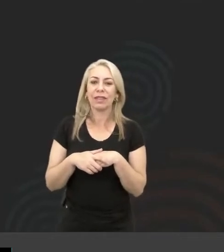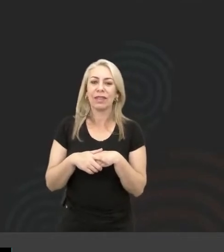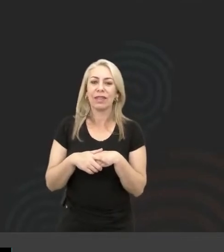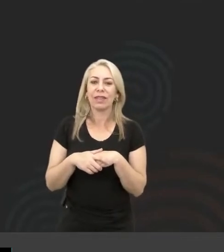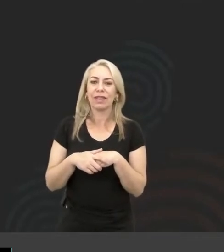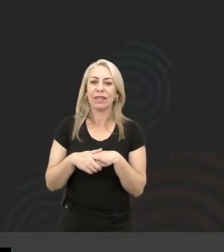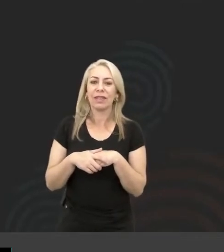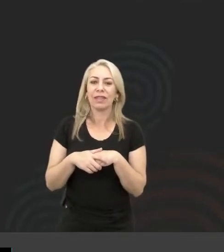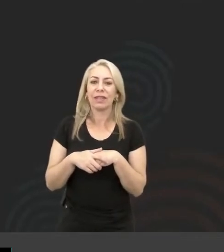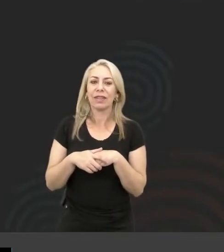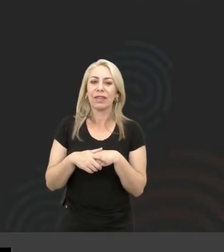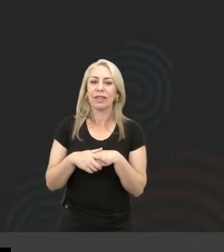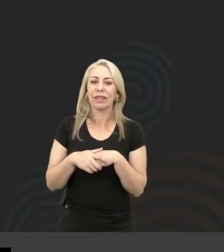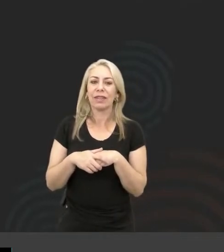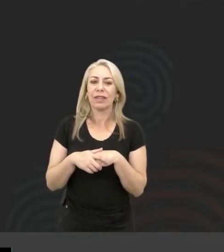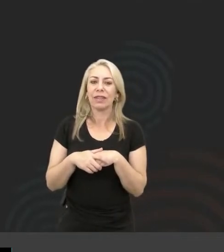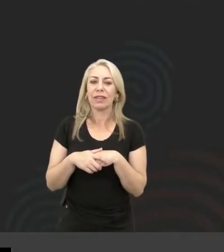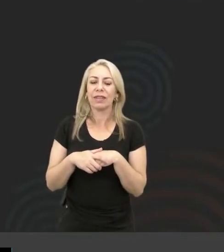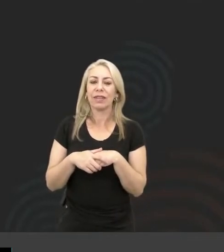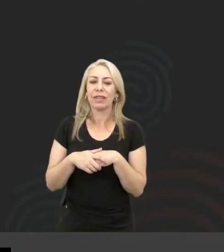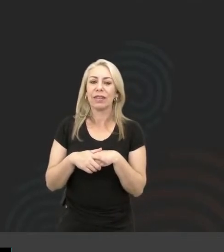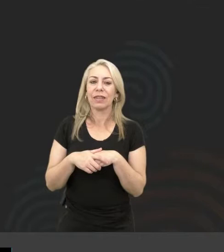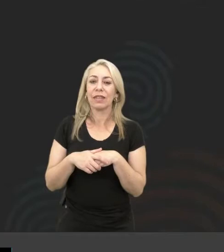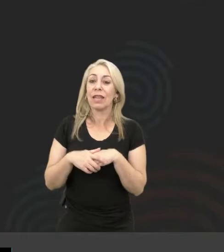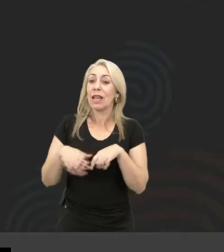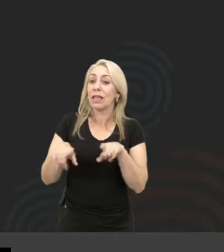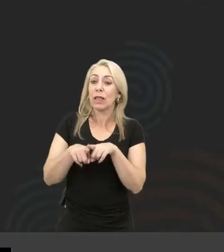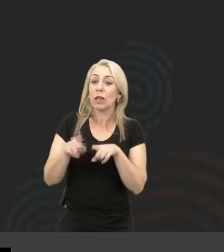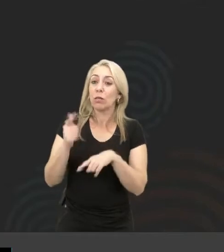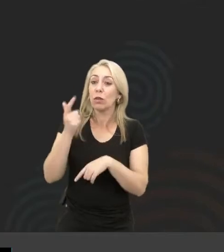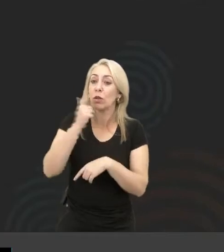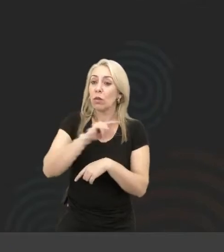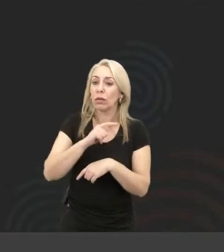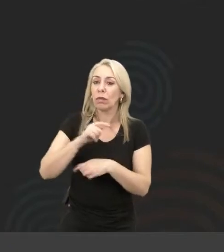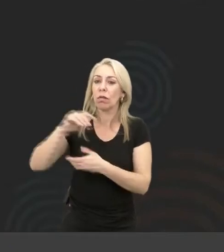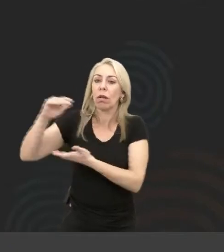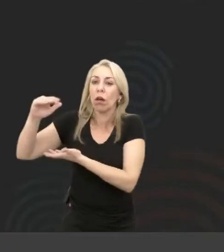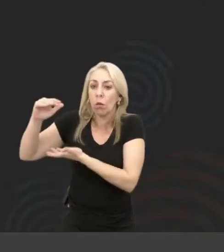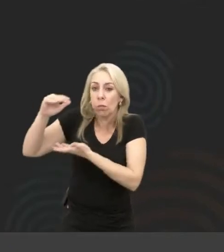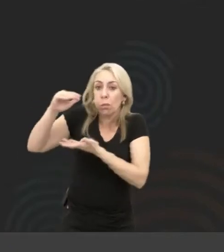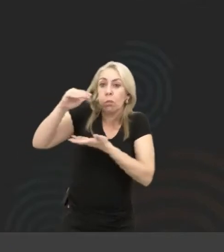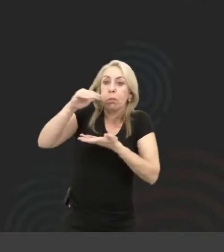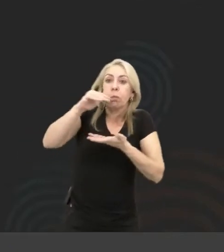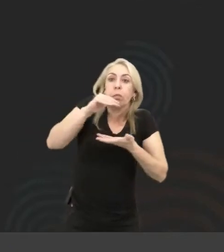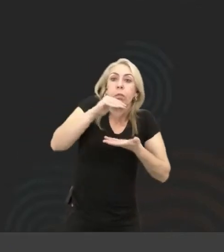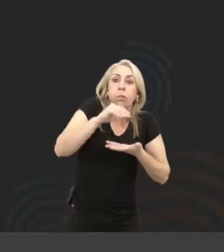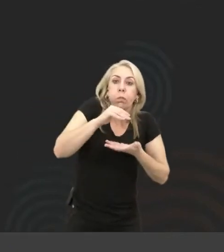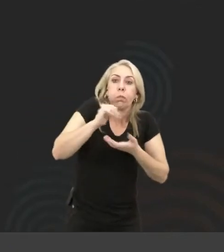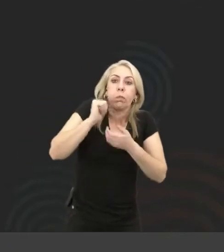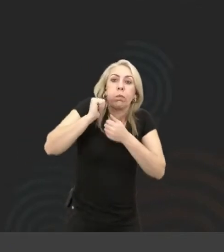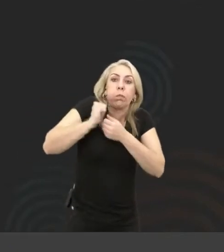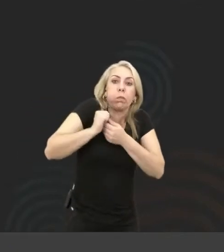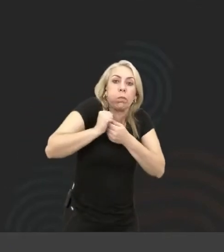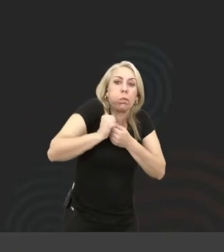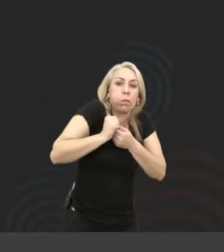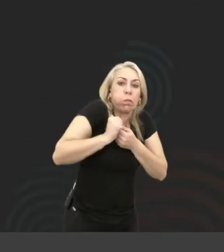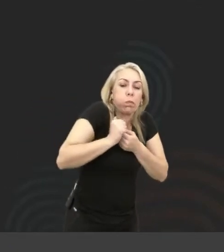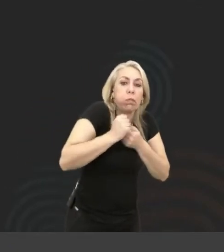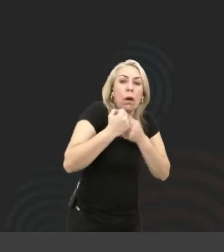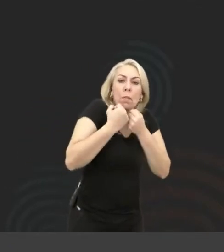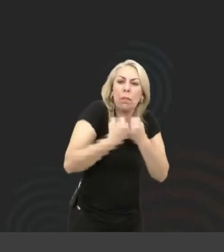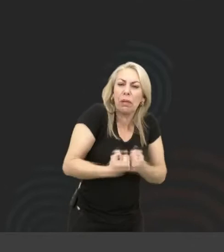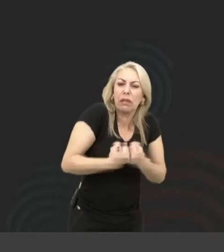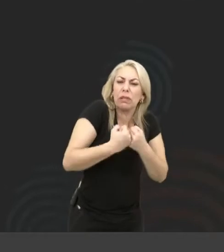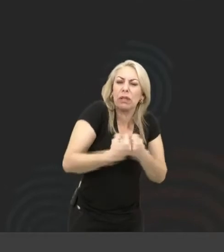do ponto de vista físico. Você não consegue transportar isso tudo. Então, o que acontece?